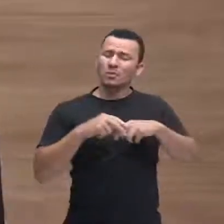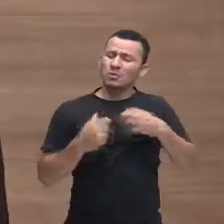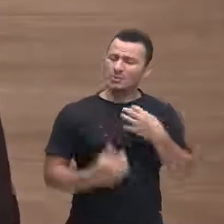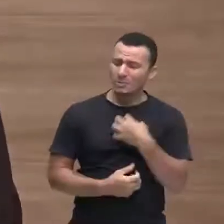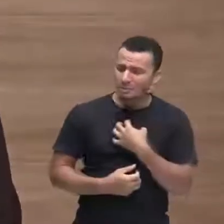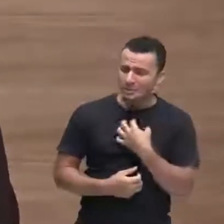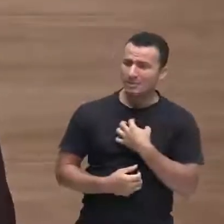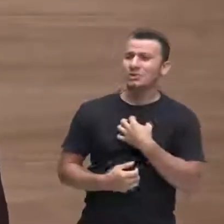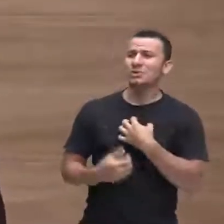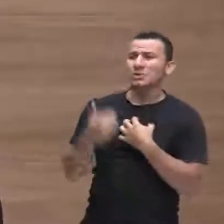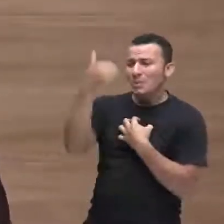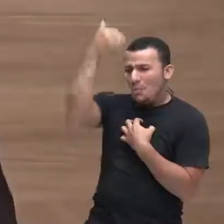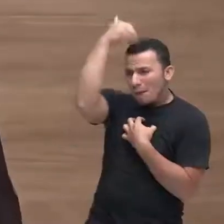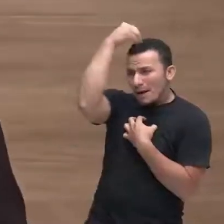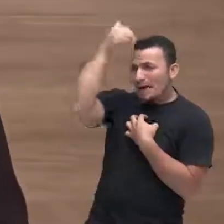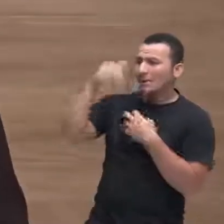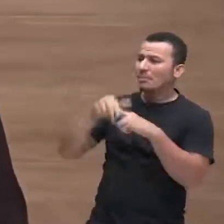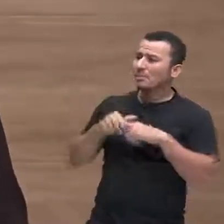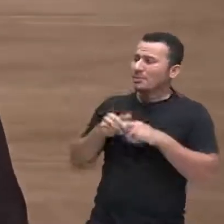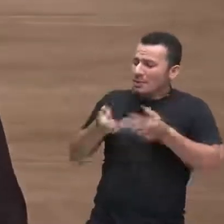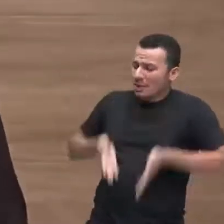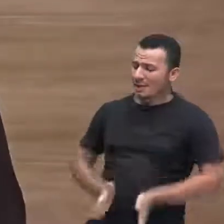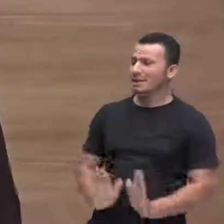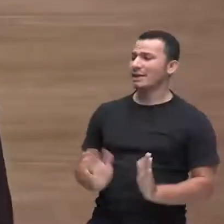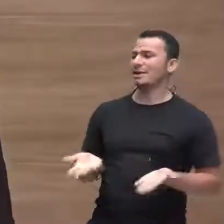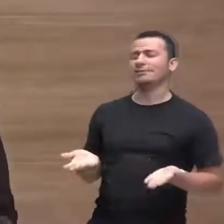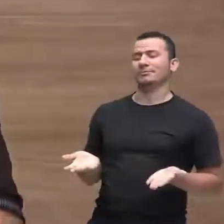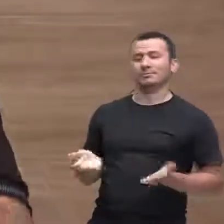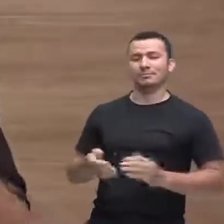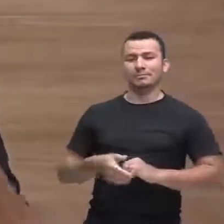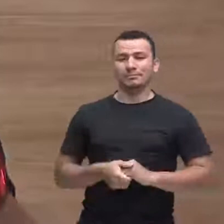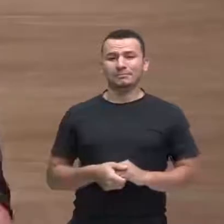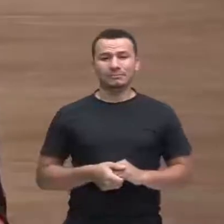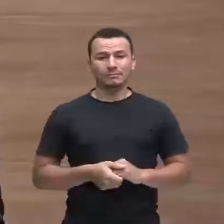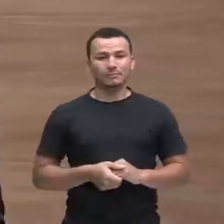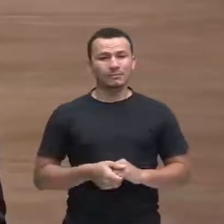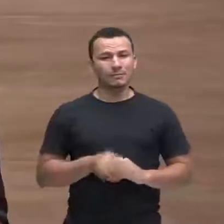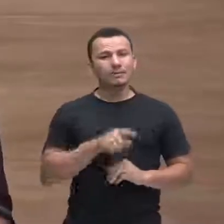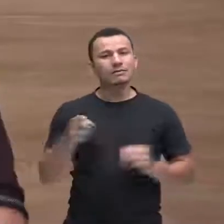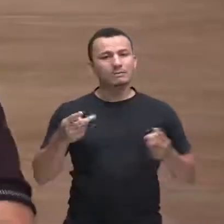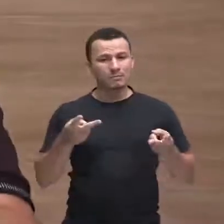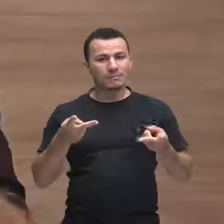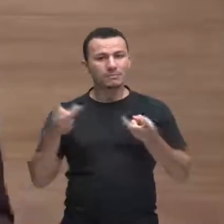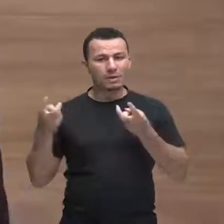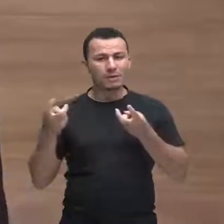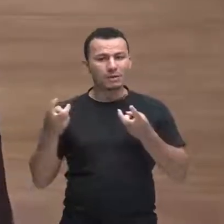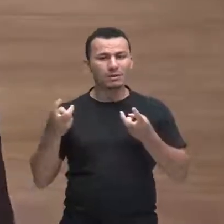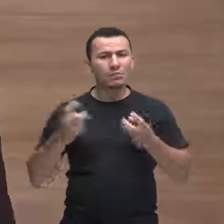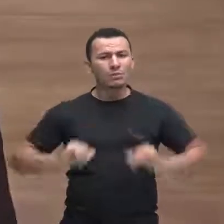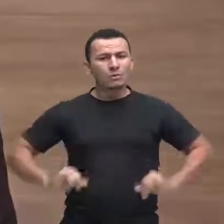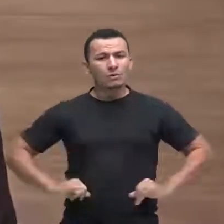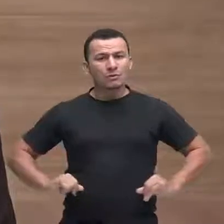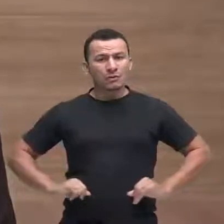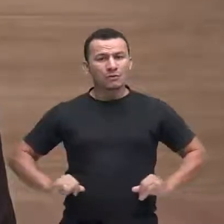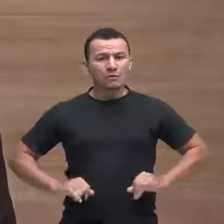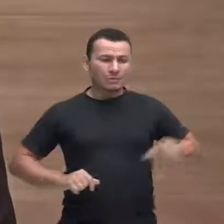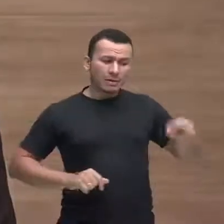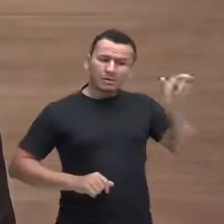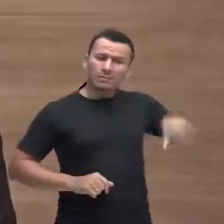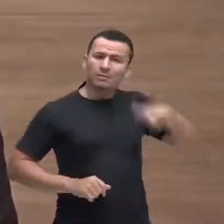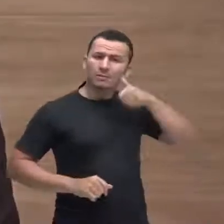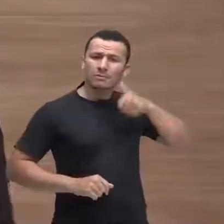culpada por ter nascido. Então, vocês percebam o sofrimento dessa garota,